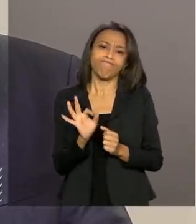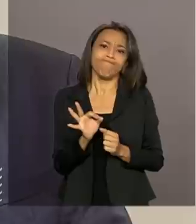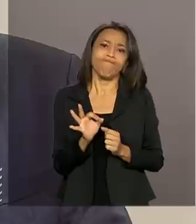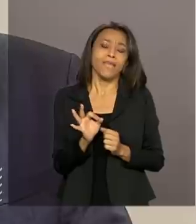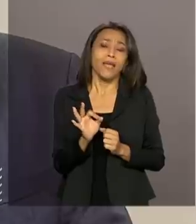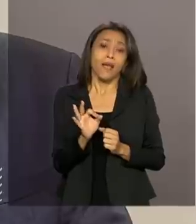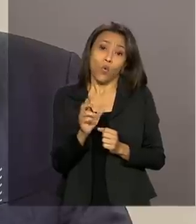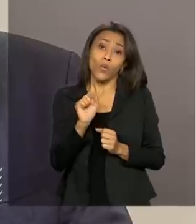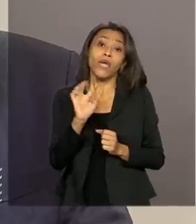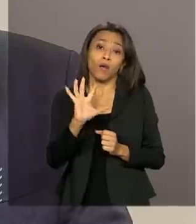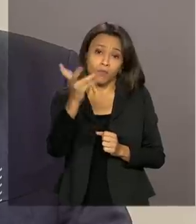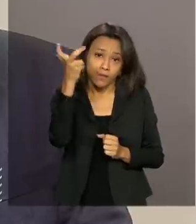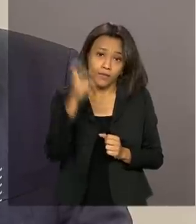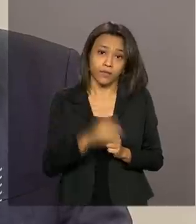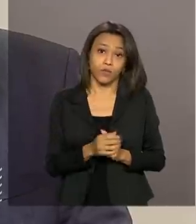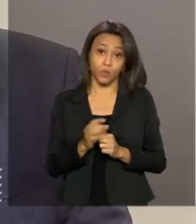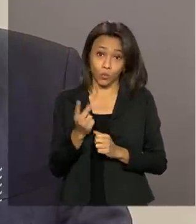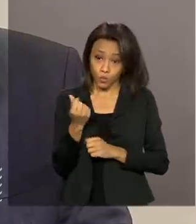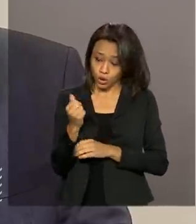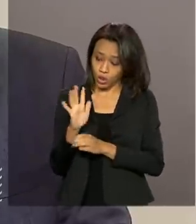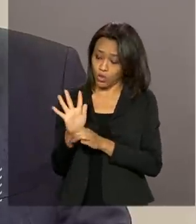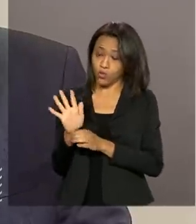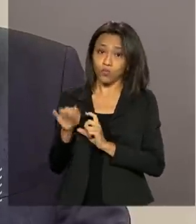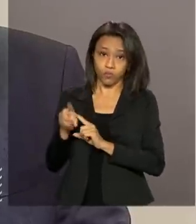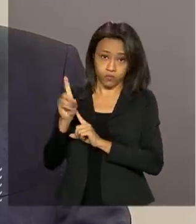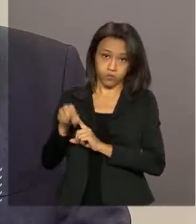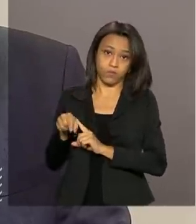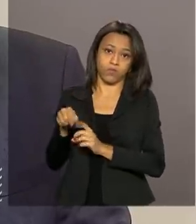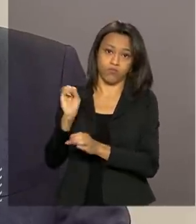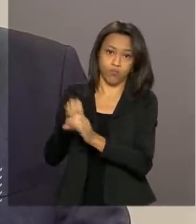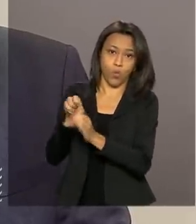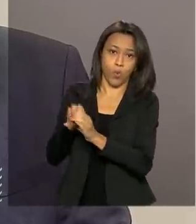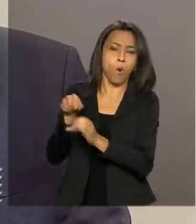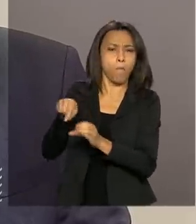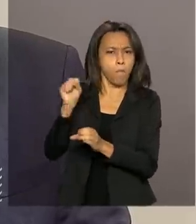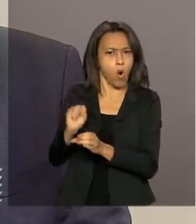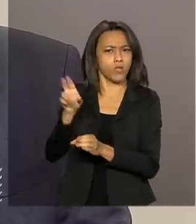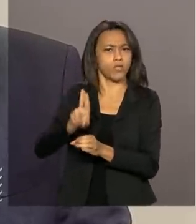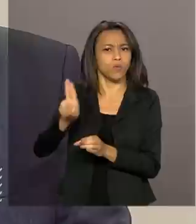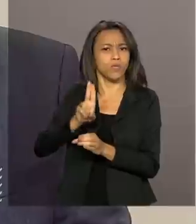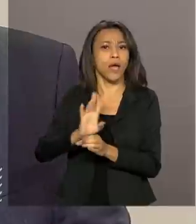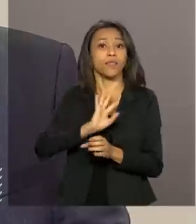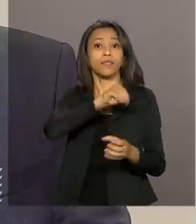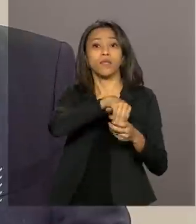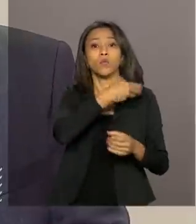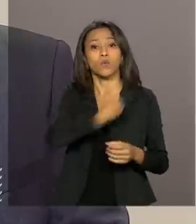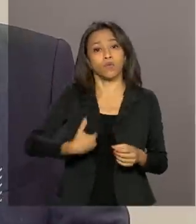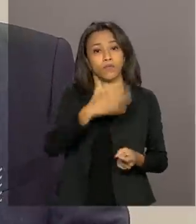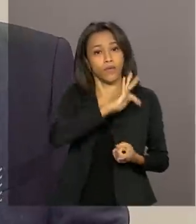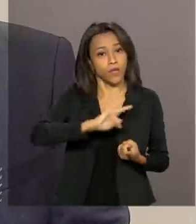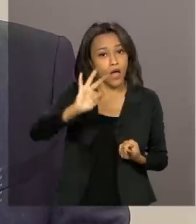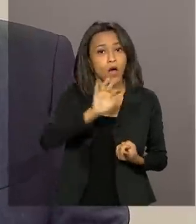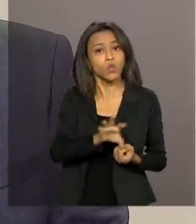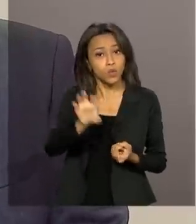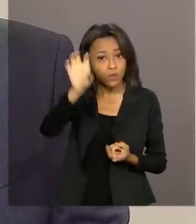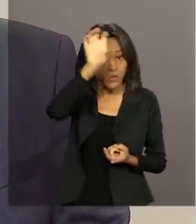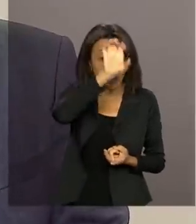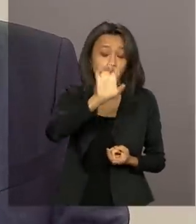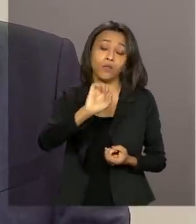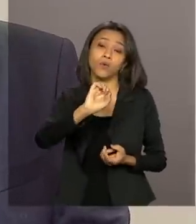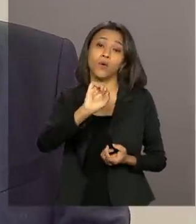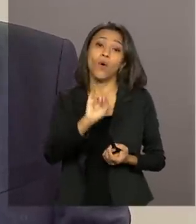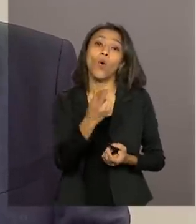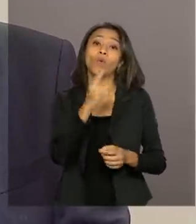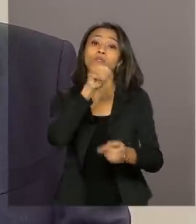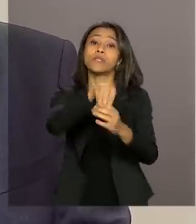né, é o que acontece. Os recursos do fundo, eles podem ser empregados dentro do governo federal, dentro dos governos estaduais, ou dentro